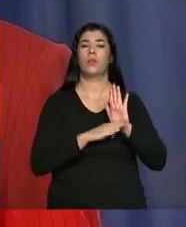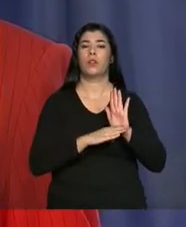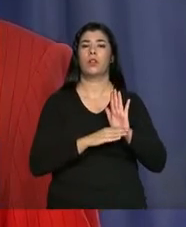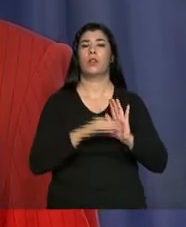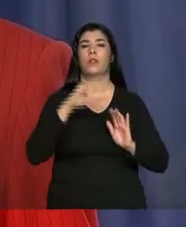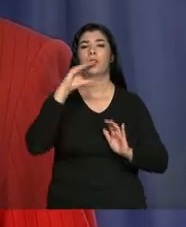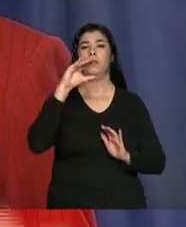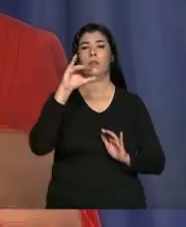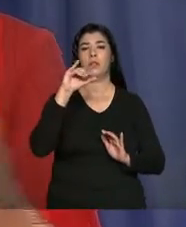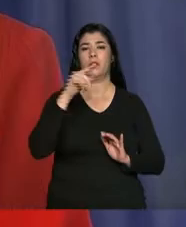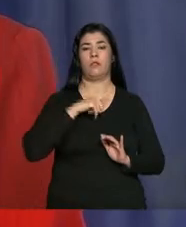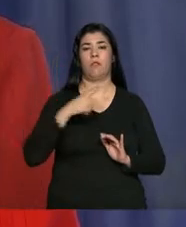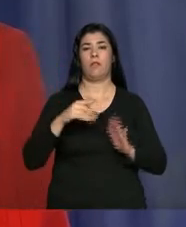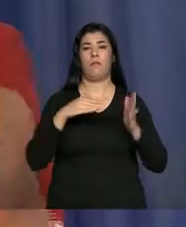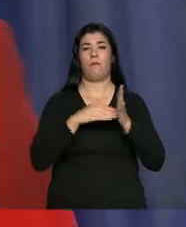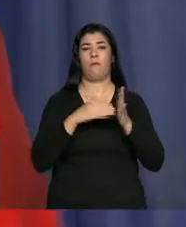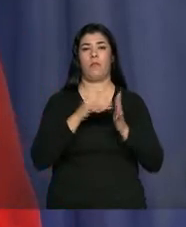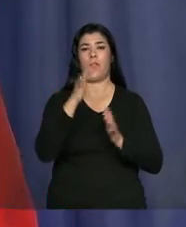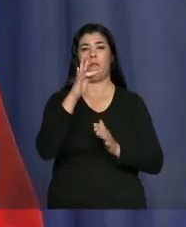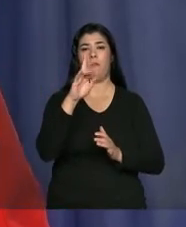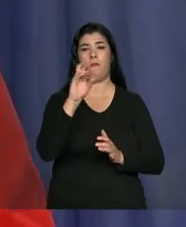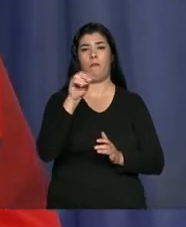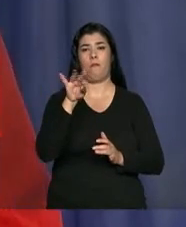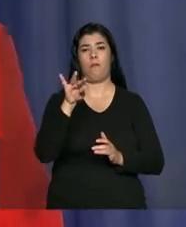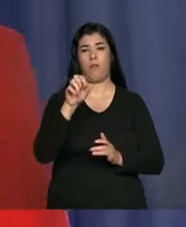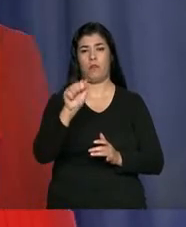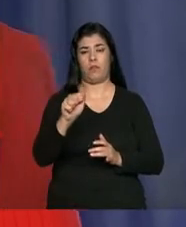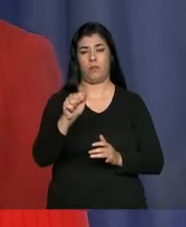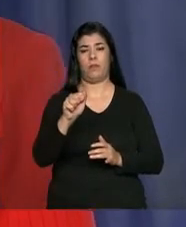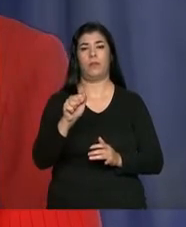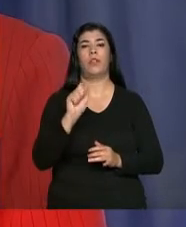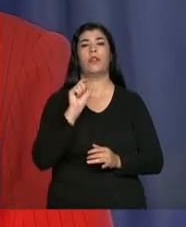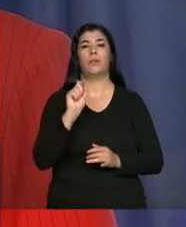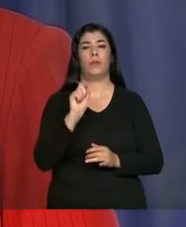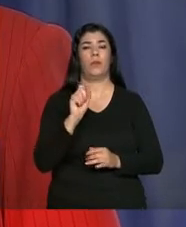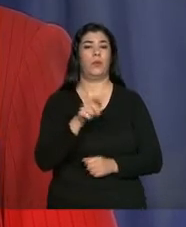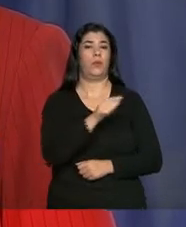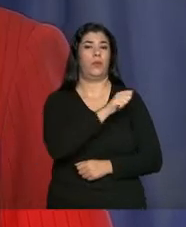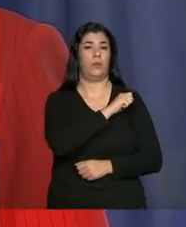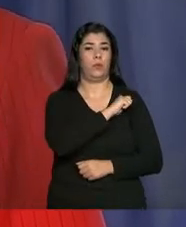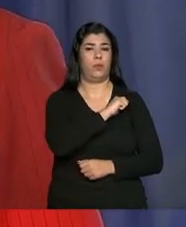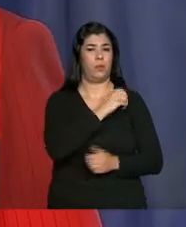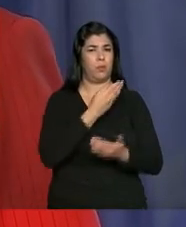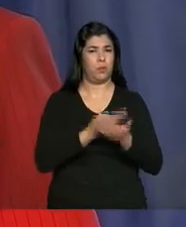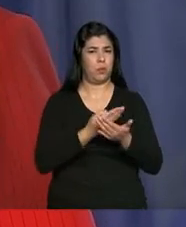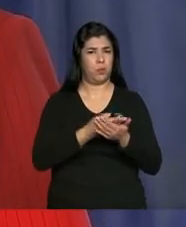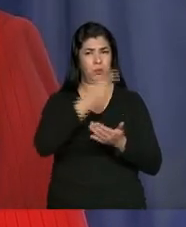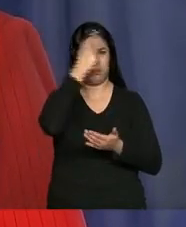Sem Fronteiras, do qual os estudantes que